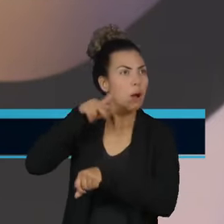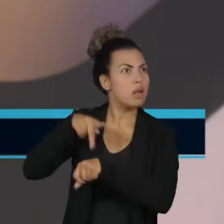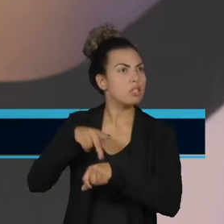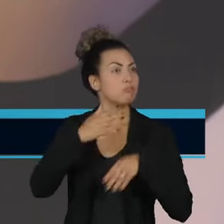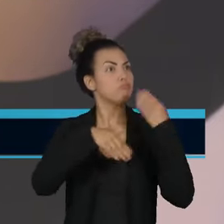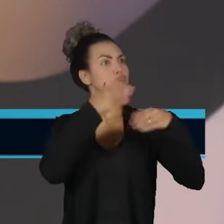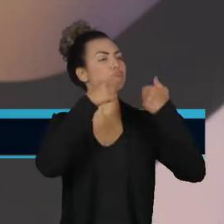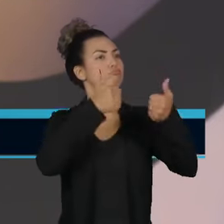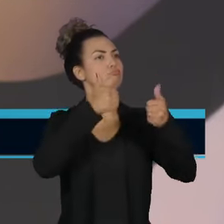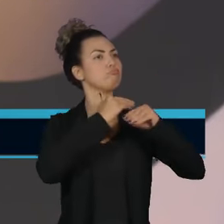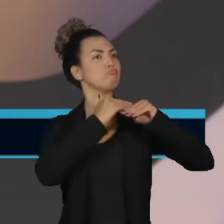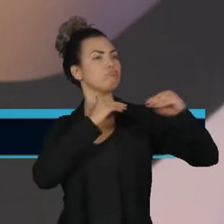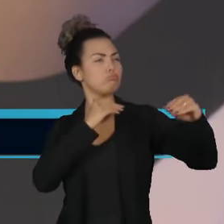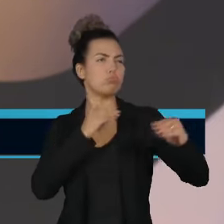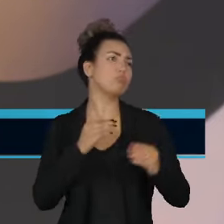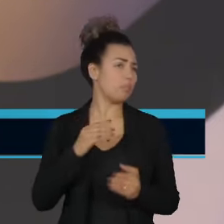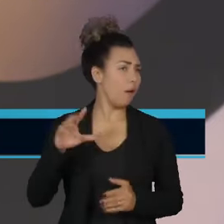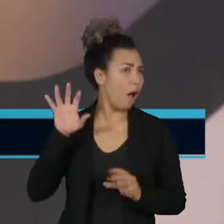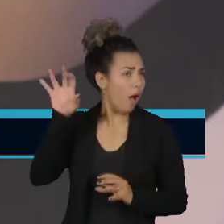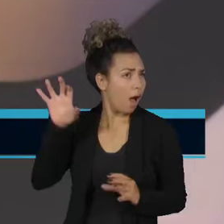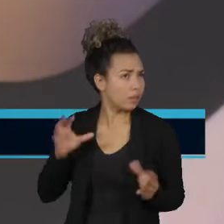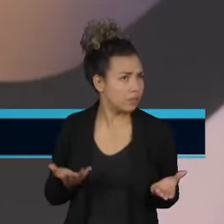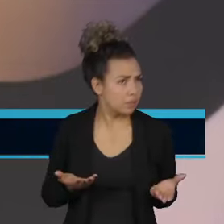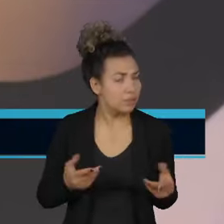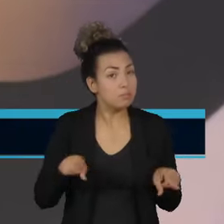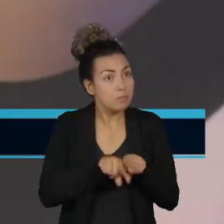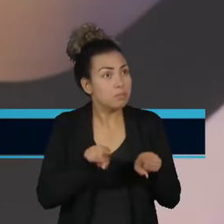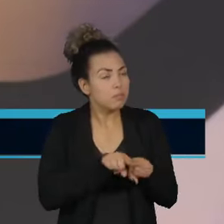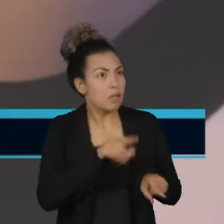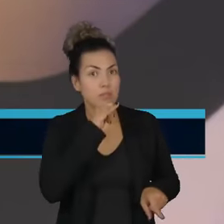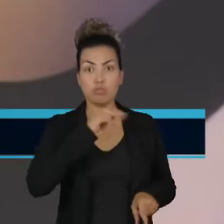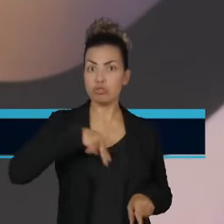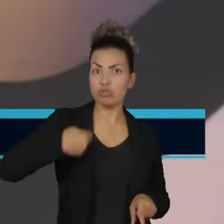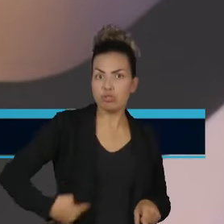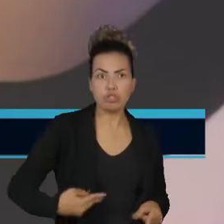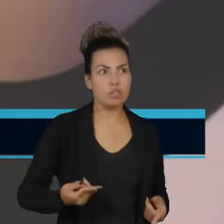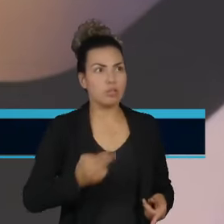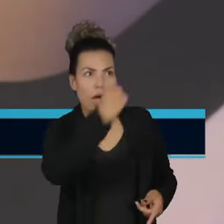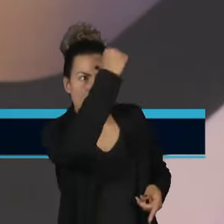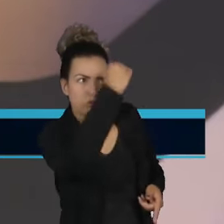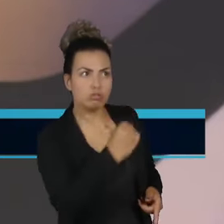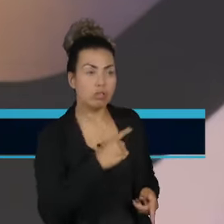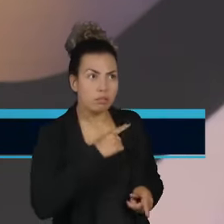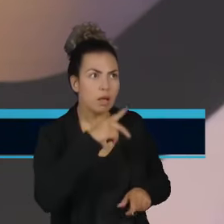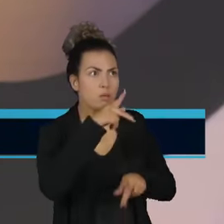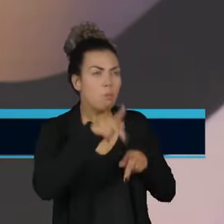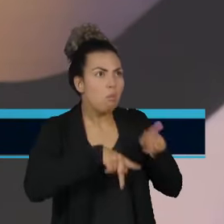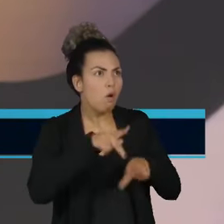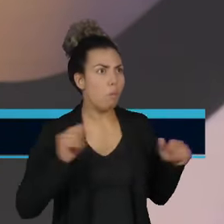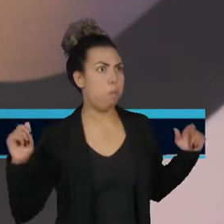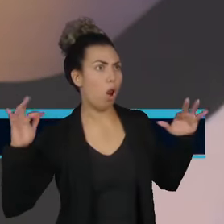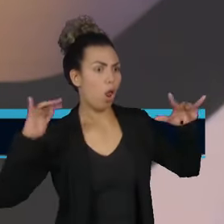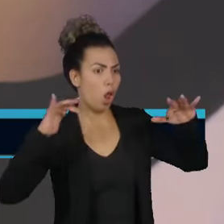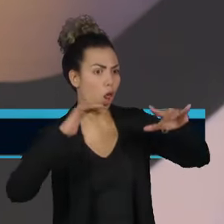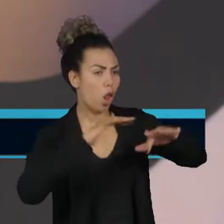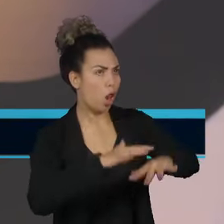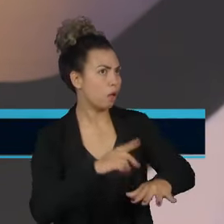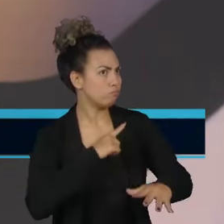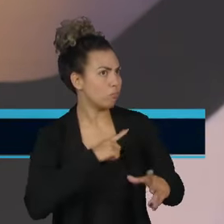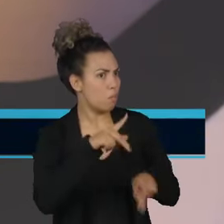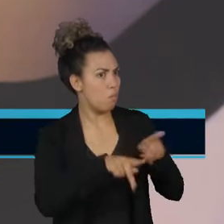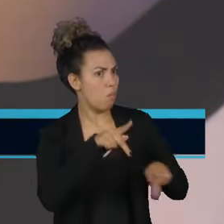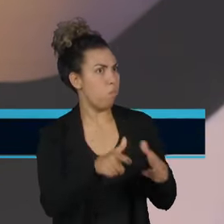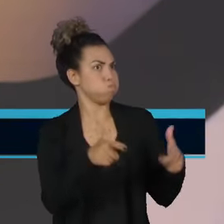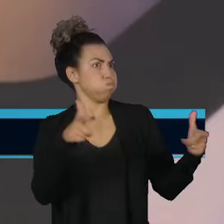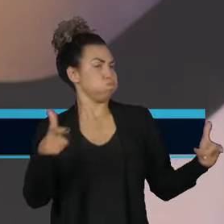E alguns países, mesmo os países que têm grande população como China, Índia, já estão lidando com a